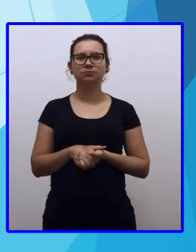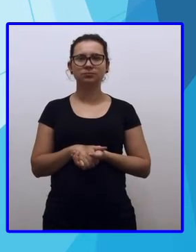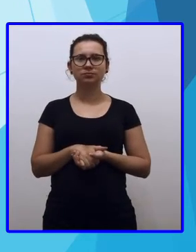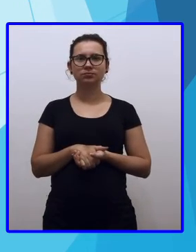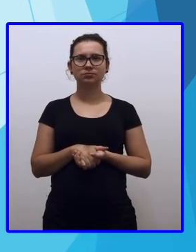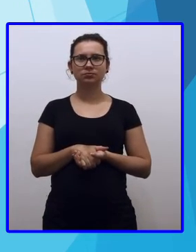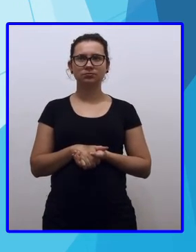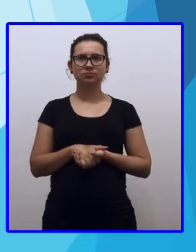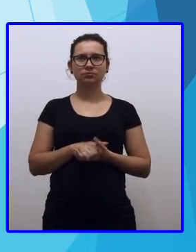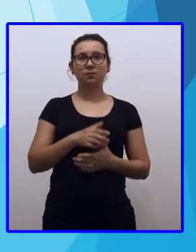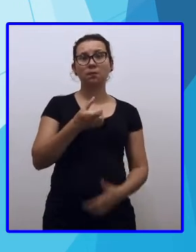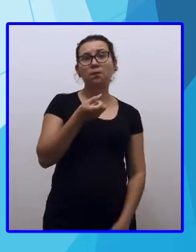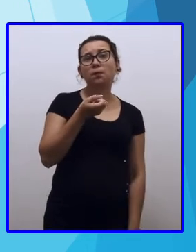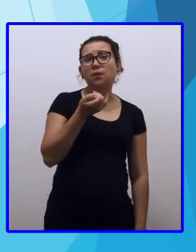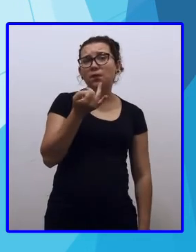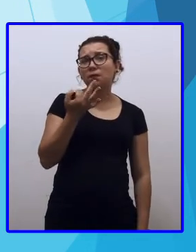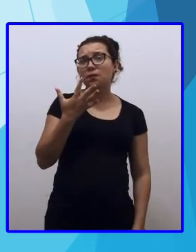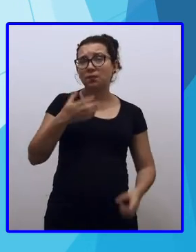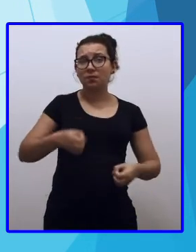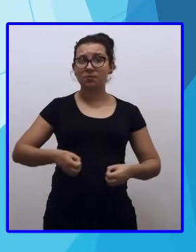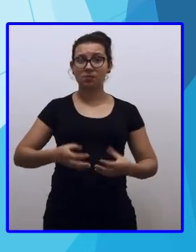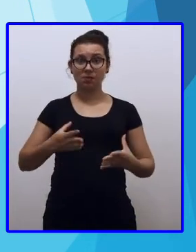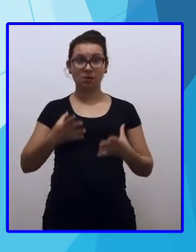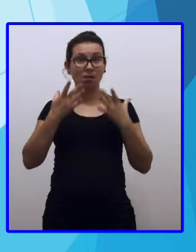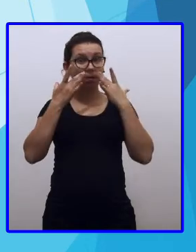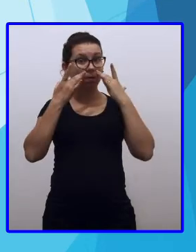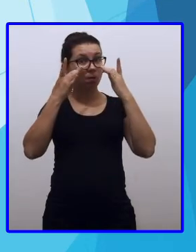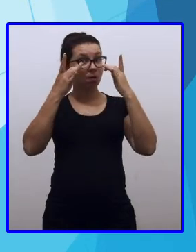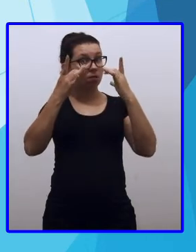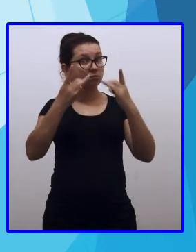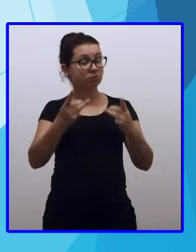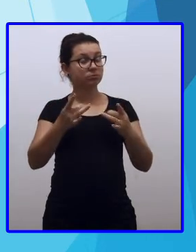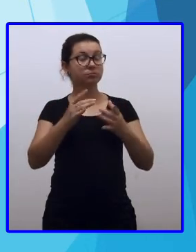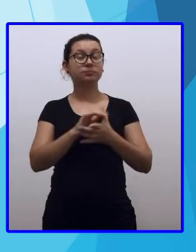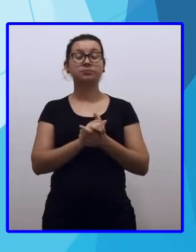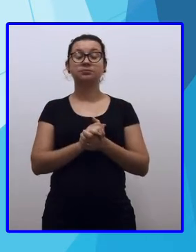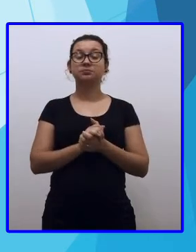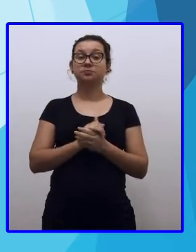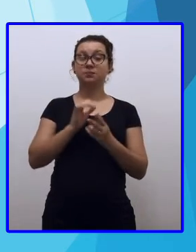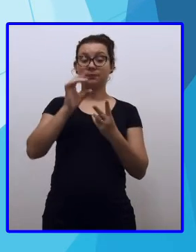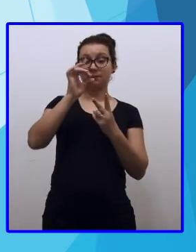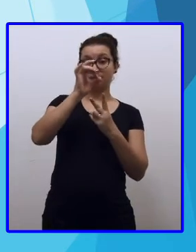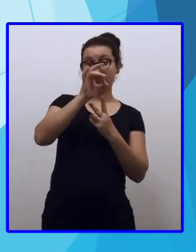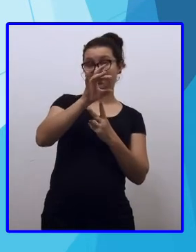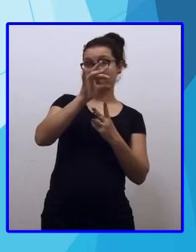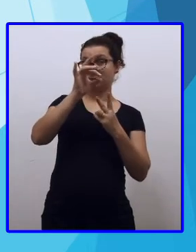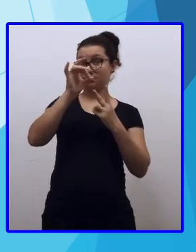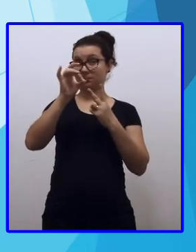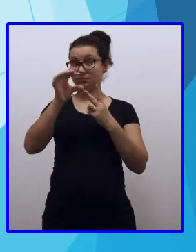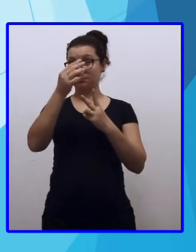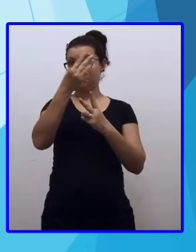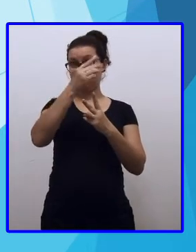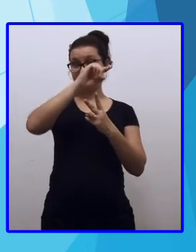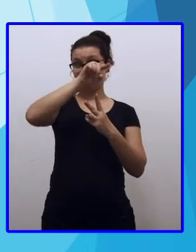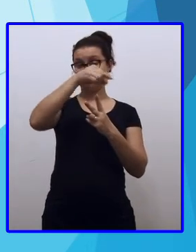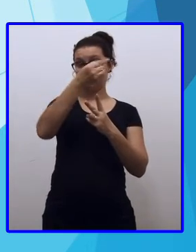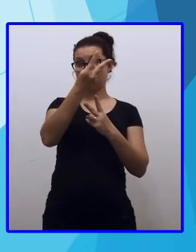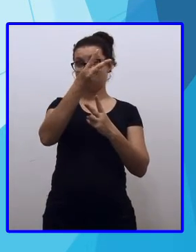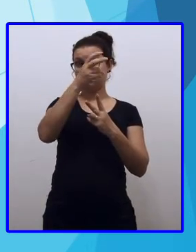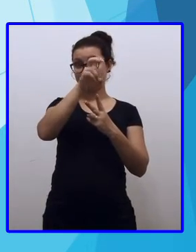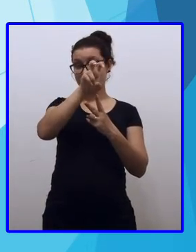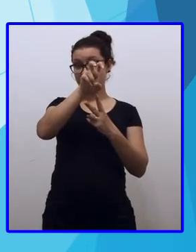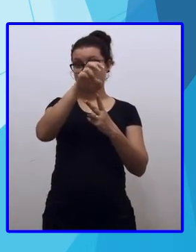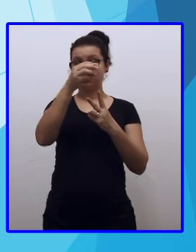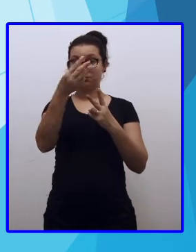Quanto que eles vão gastar? Atenção. Se cada um vai pagar R$,25, Então, vamos